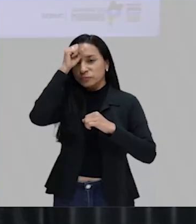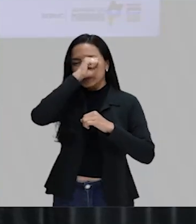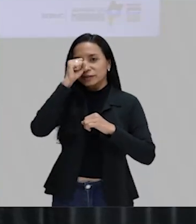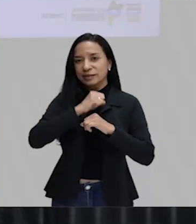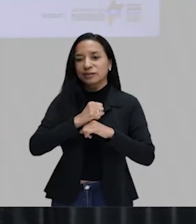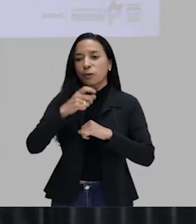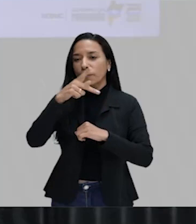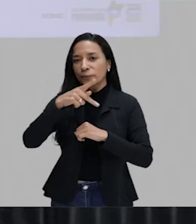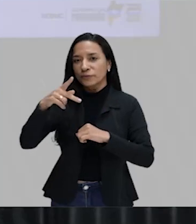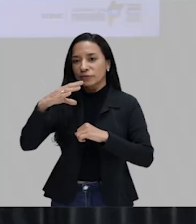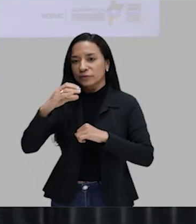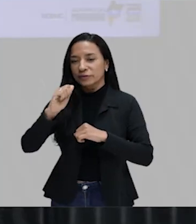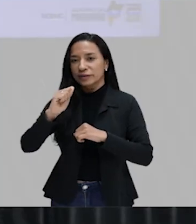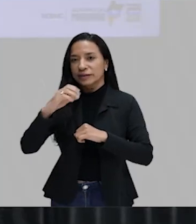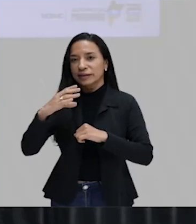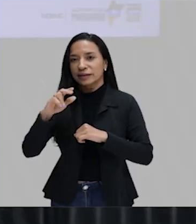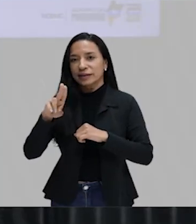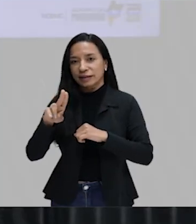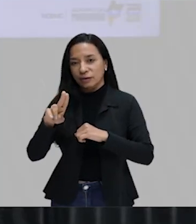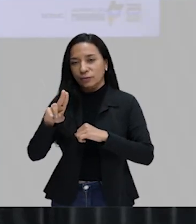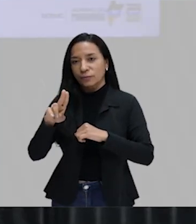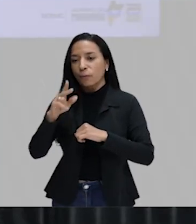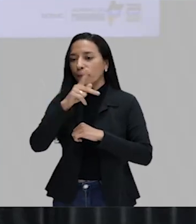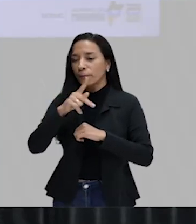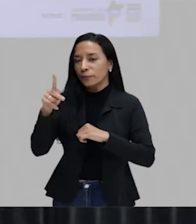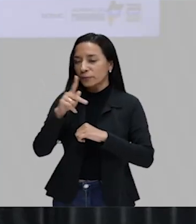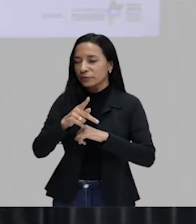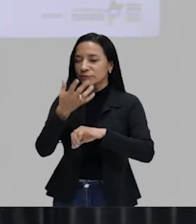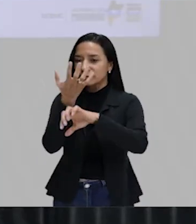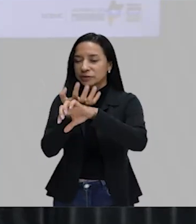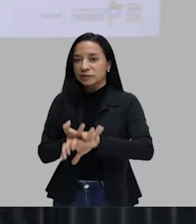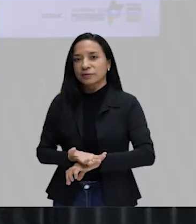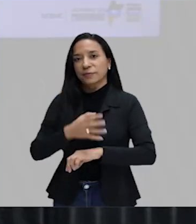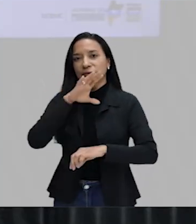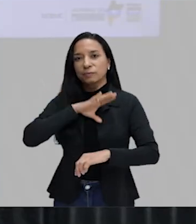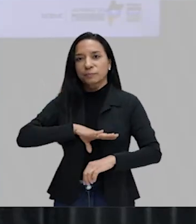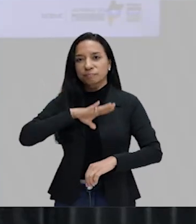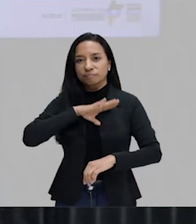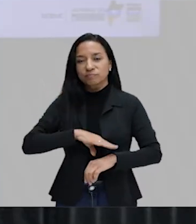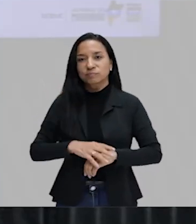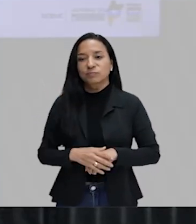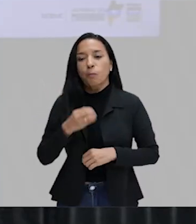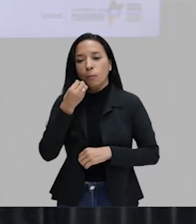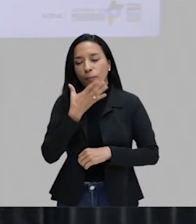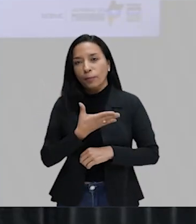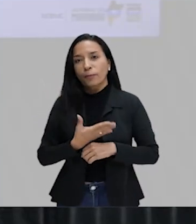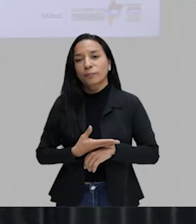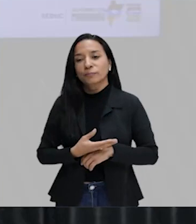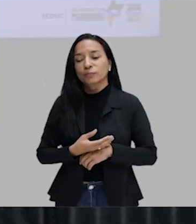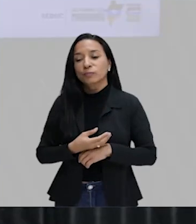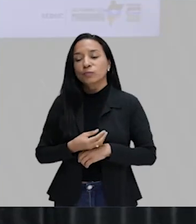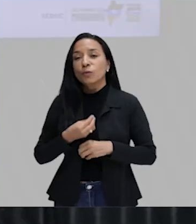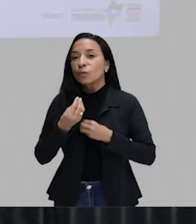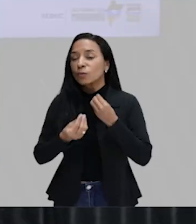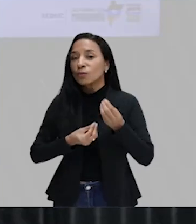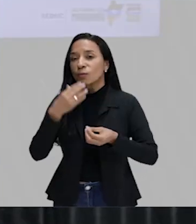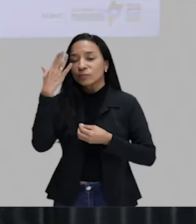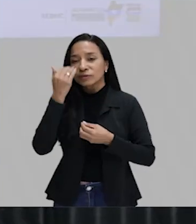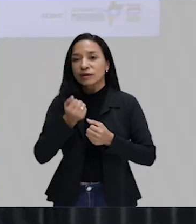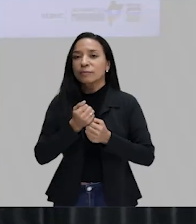Comigo, Cacau Sotero, sua professora de língua portuguesa. Bom, como nós sabemos,